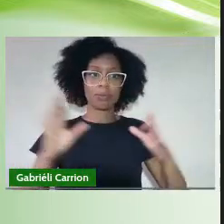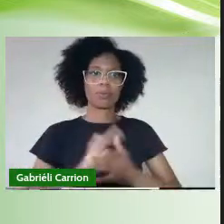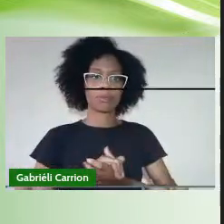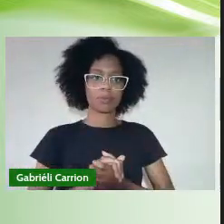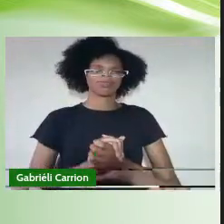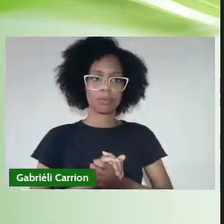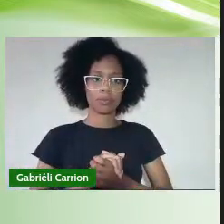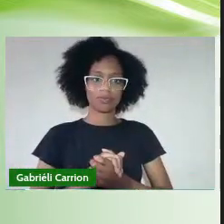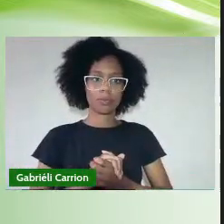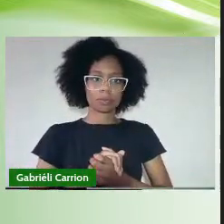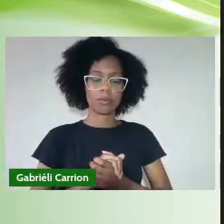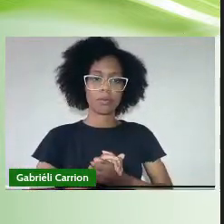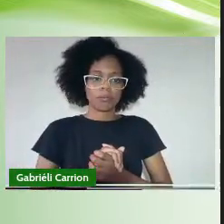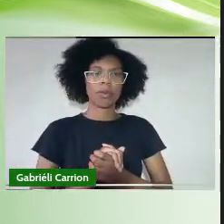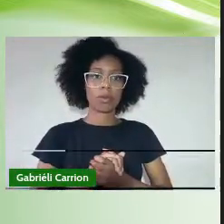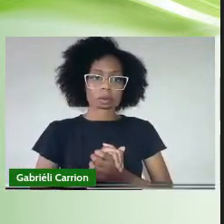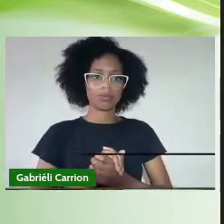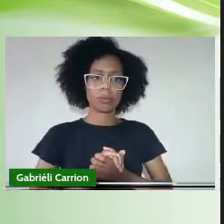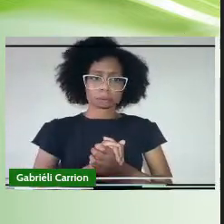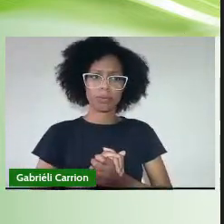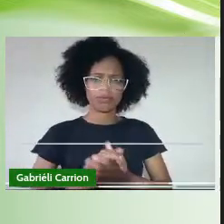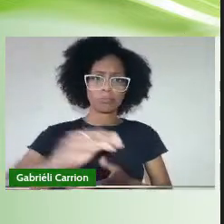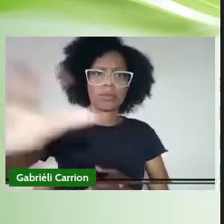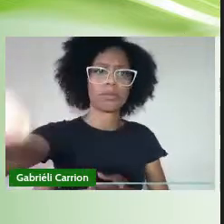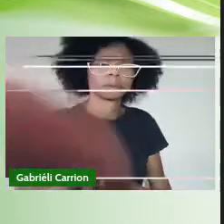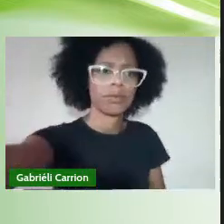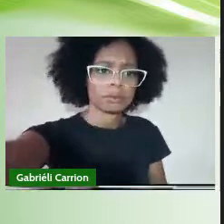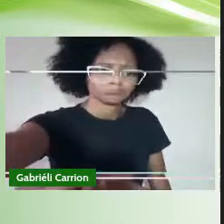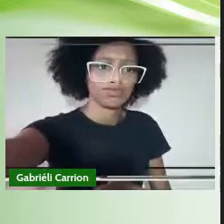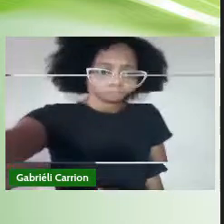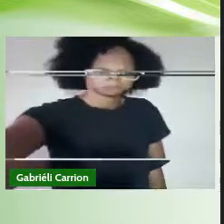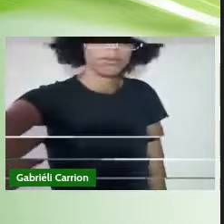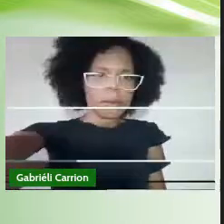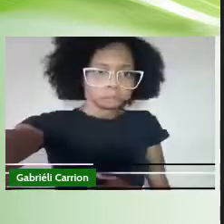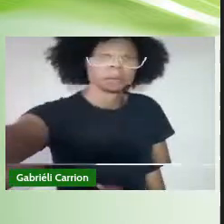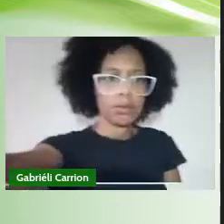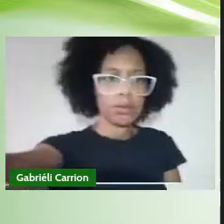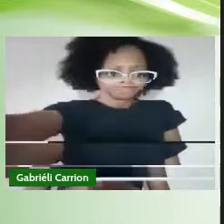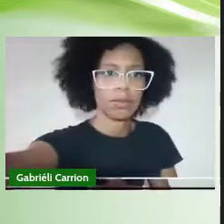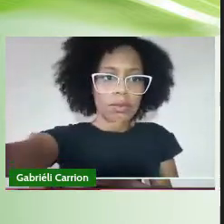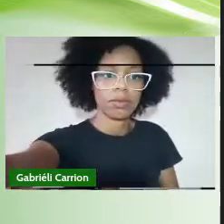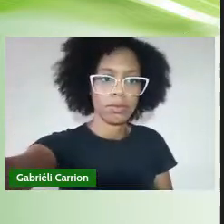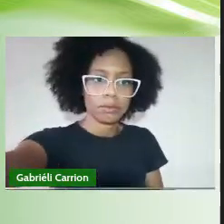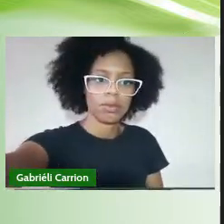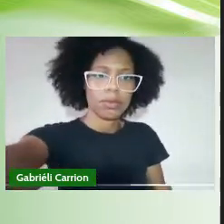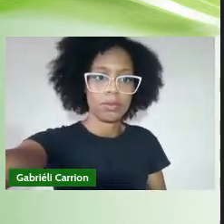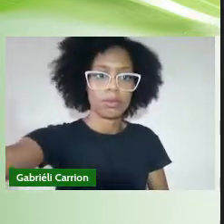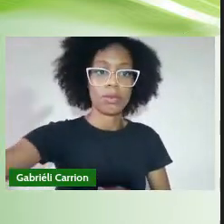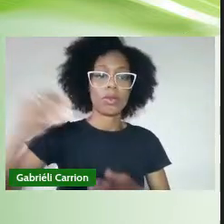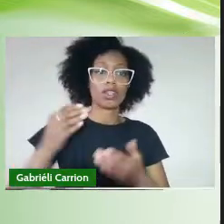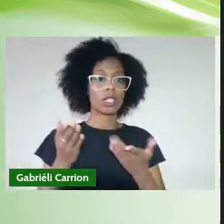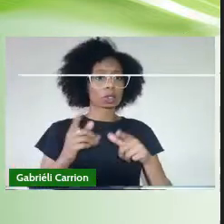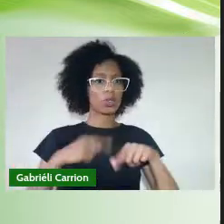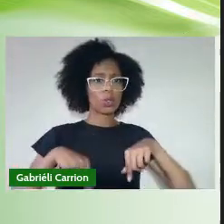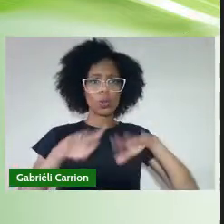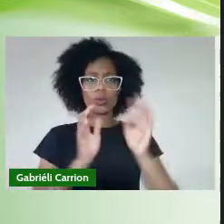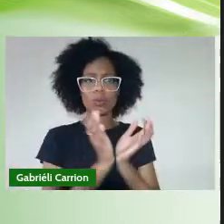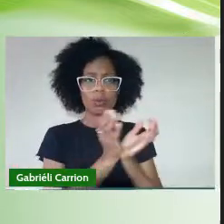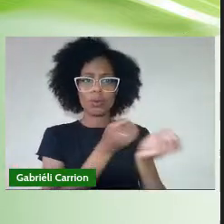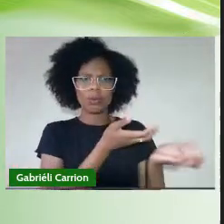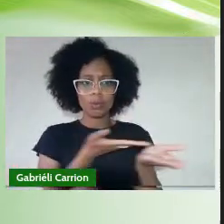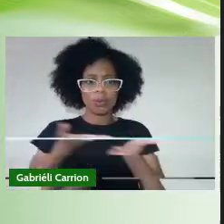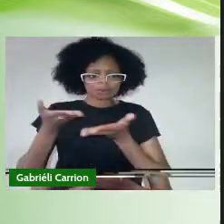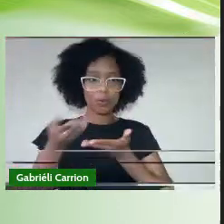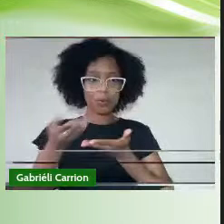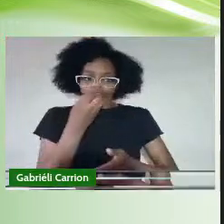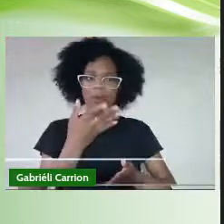Cumprimentos de boas-vindas especiais aos graduandos, aos seus familiares, colegas e amigos com